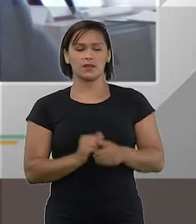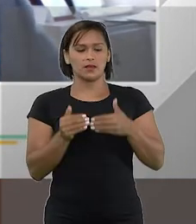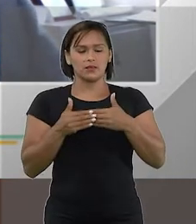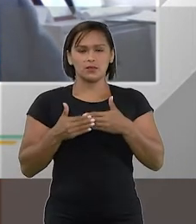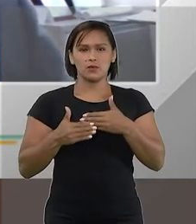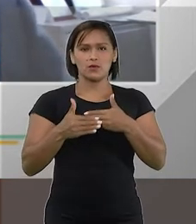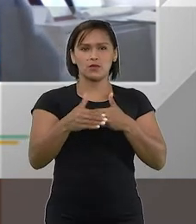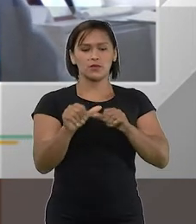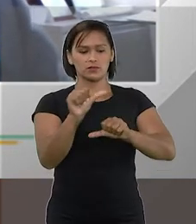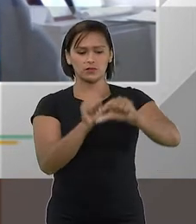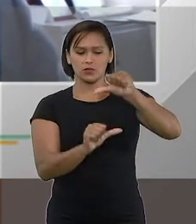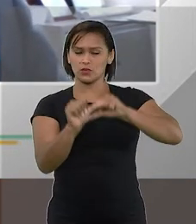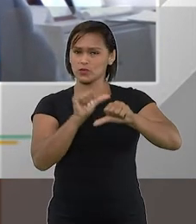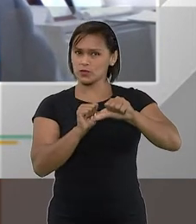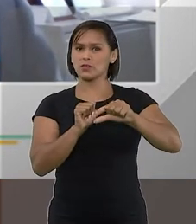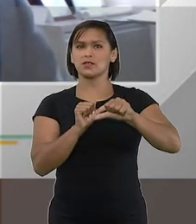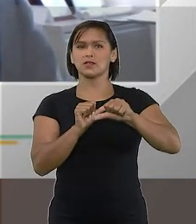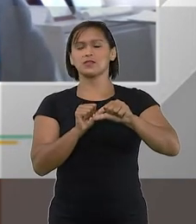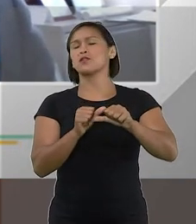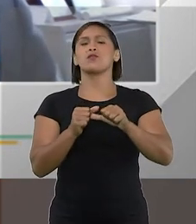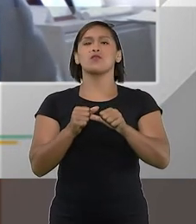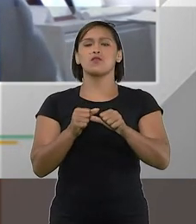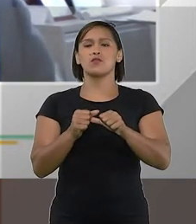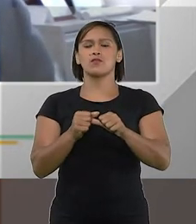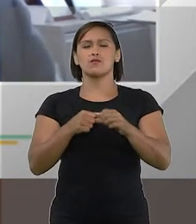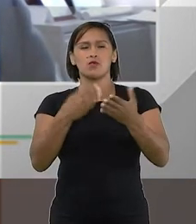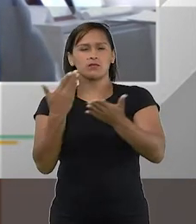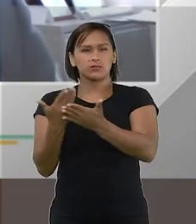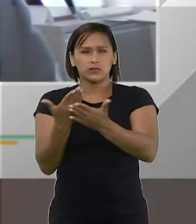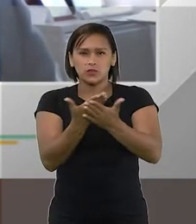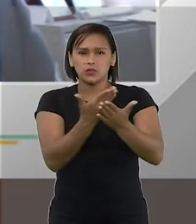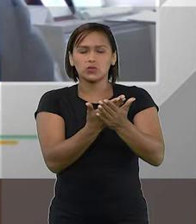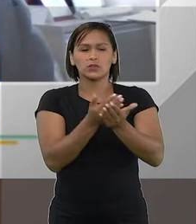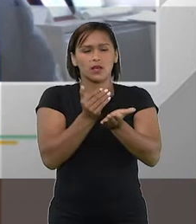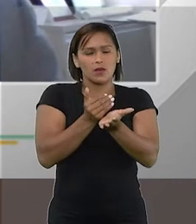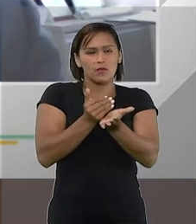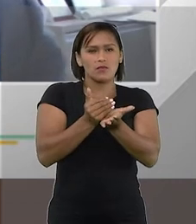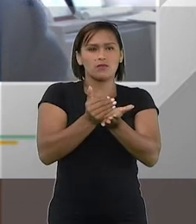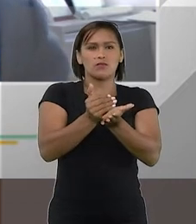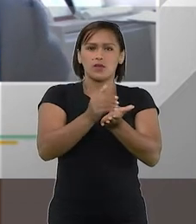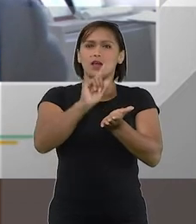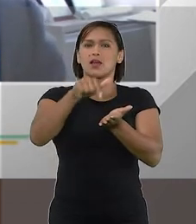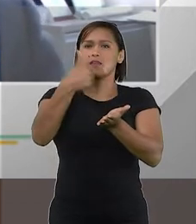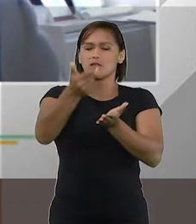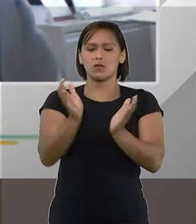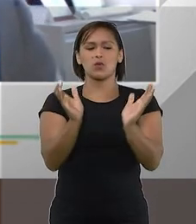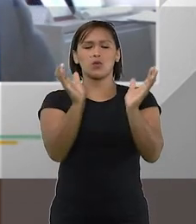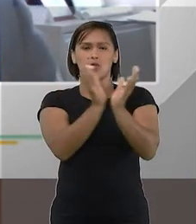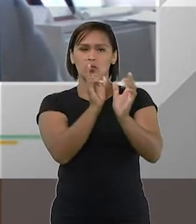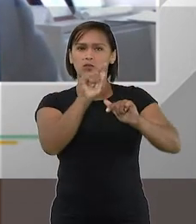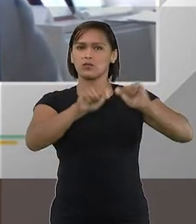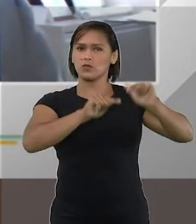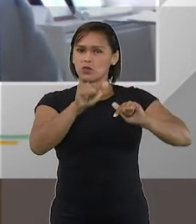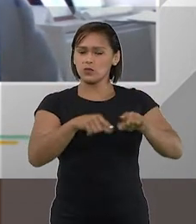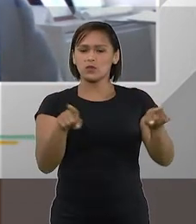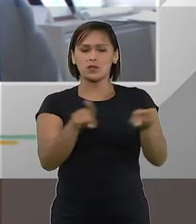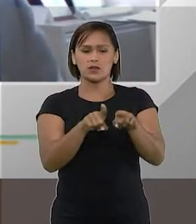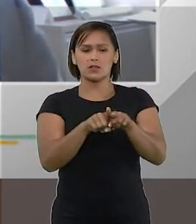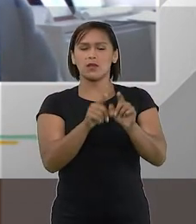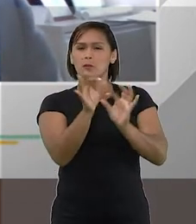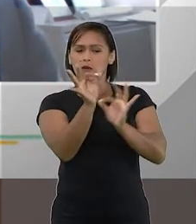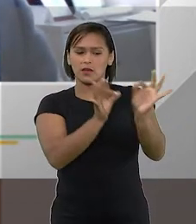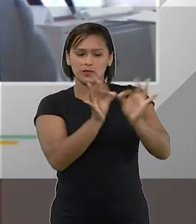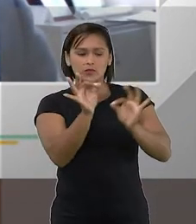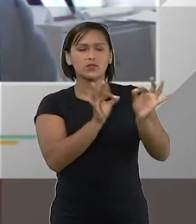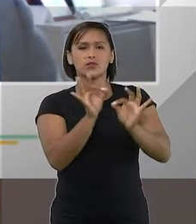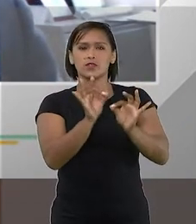processo de alteração foi sendo amadurecido, depois um outro grupo de trabalho, já